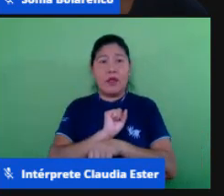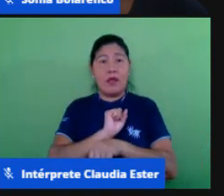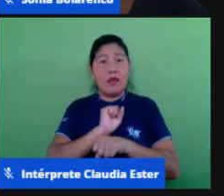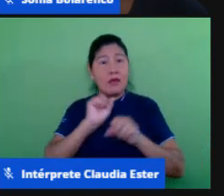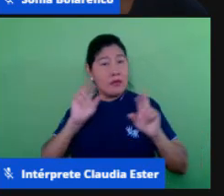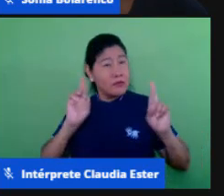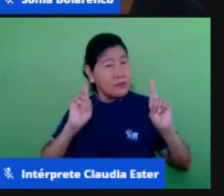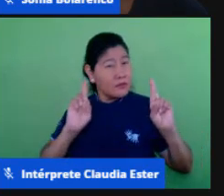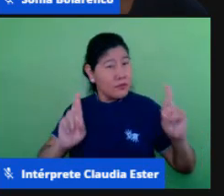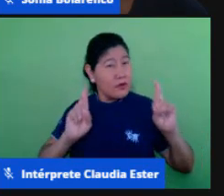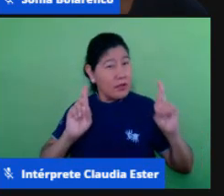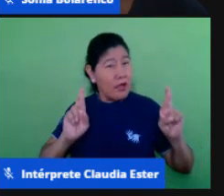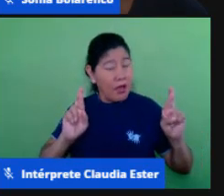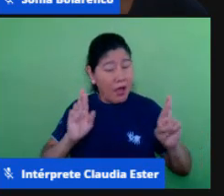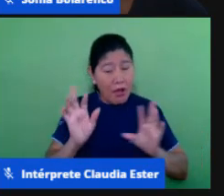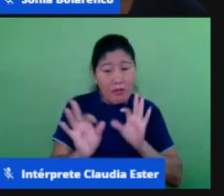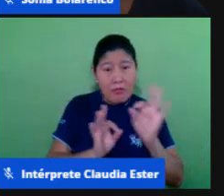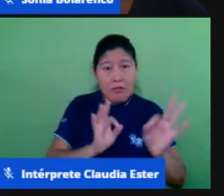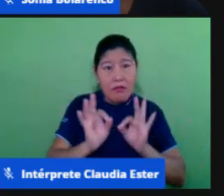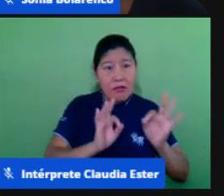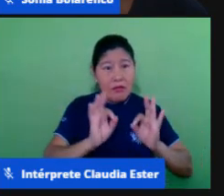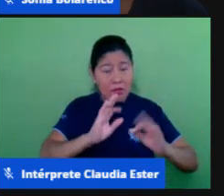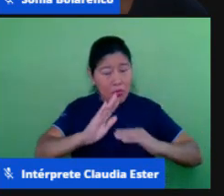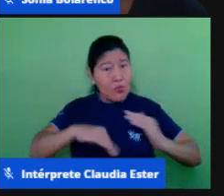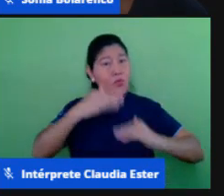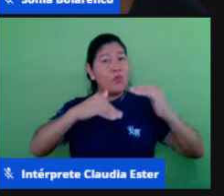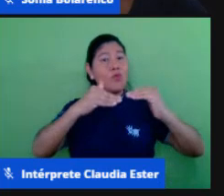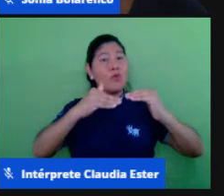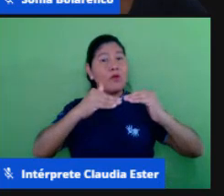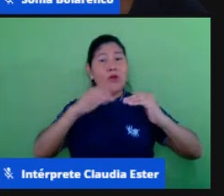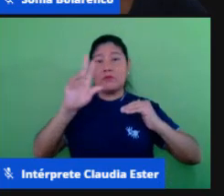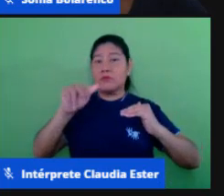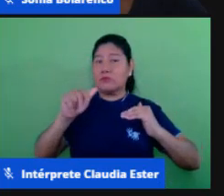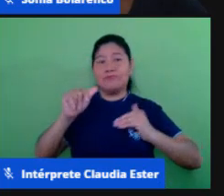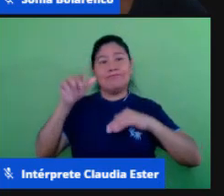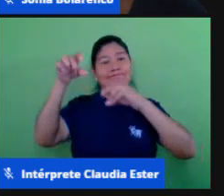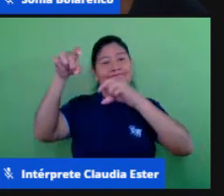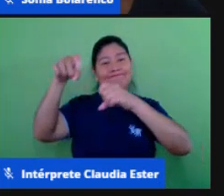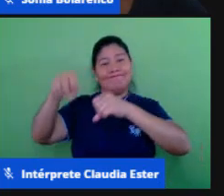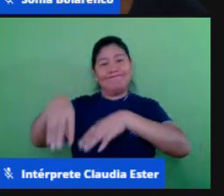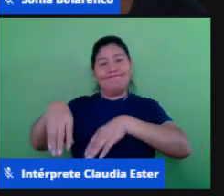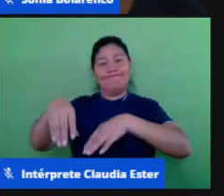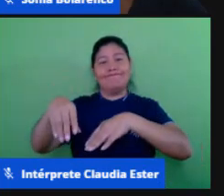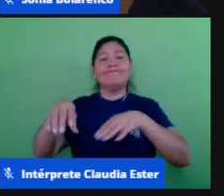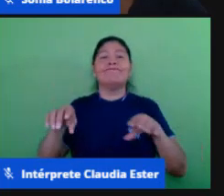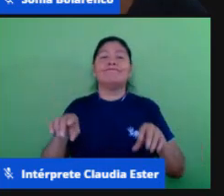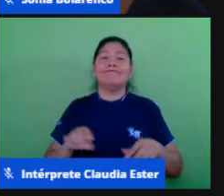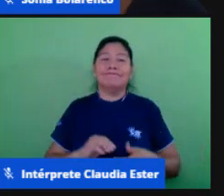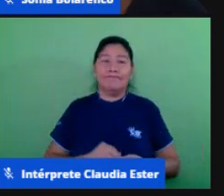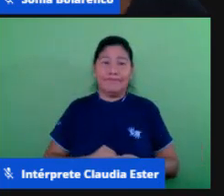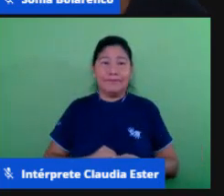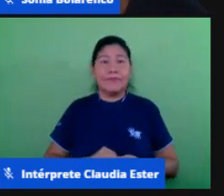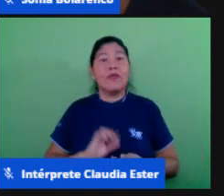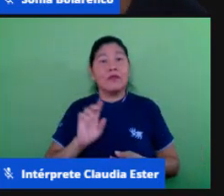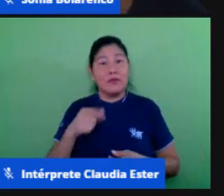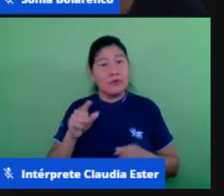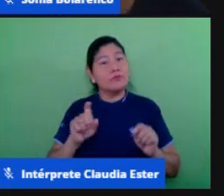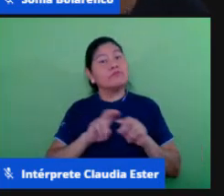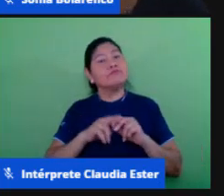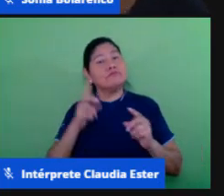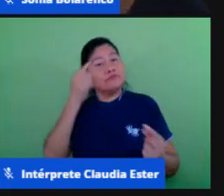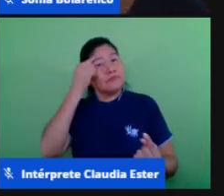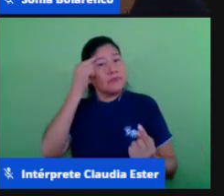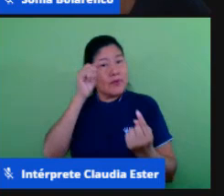esperançar é não desistir então nessa perspectiva que